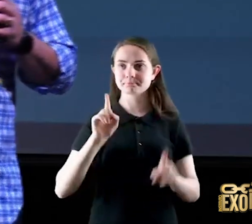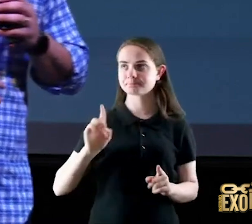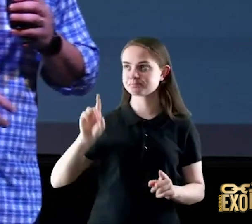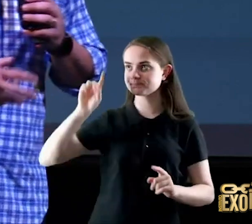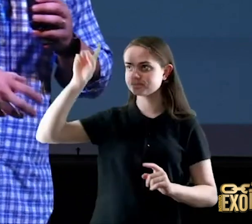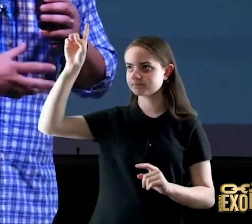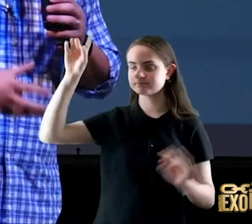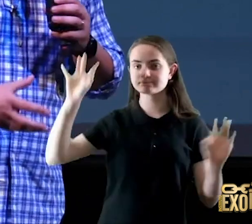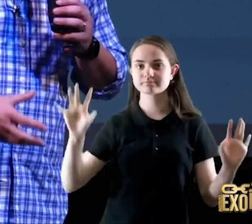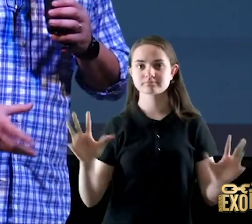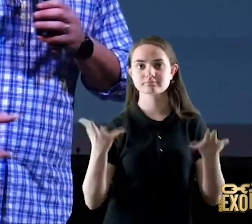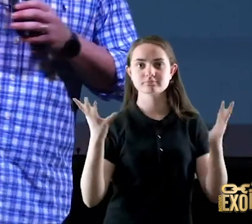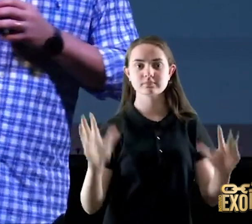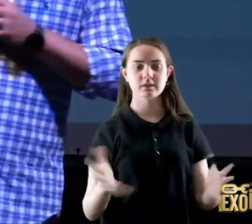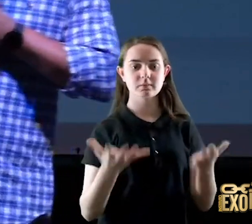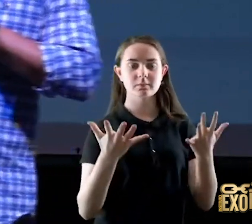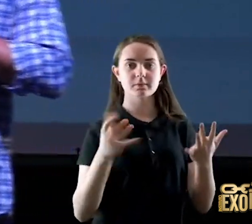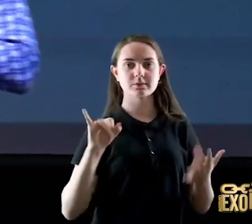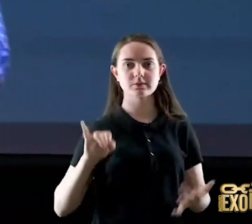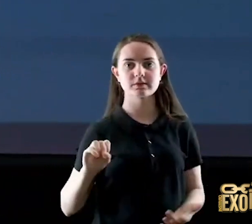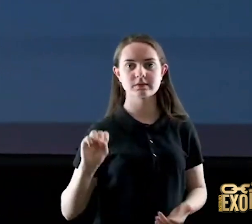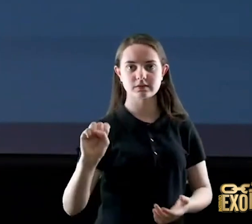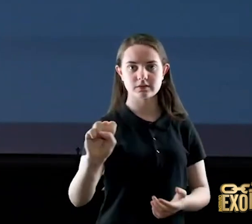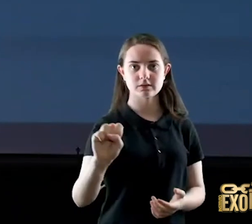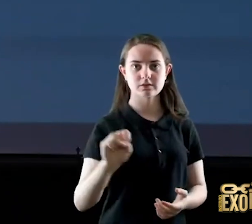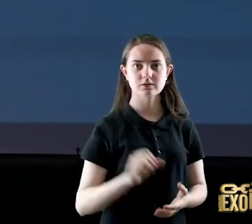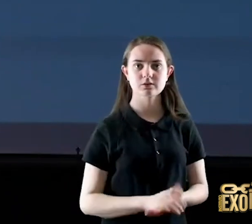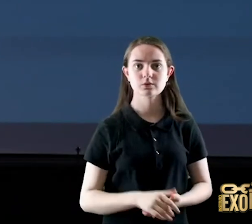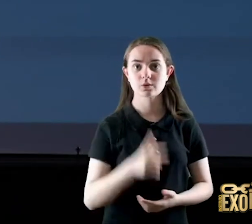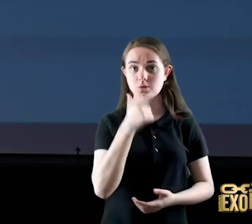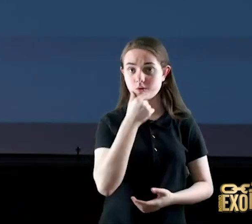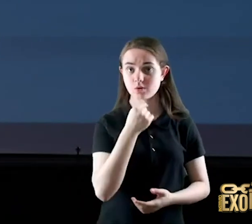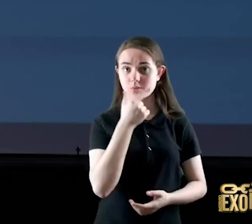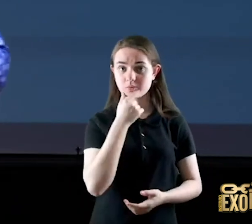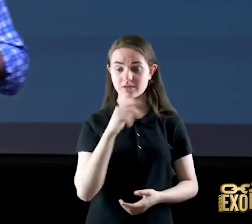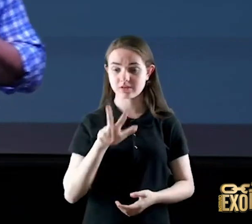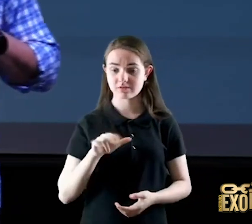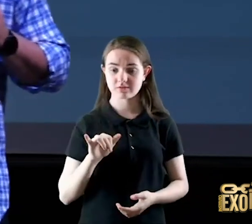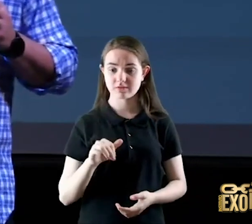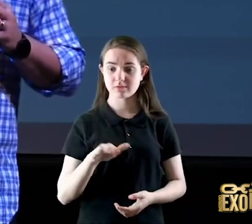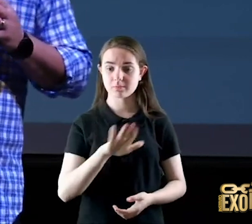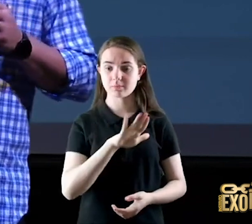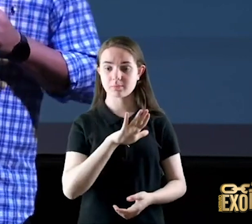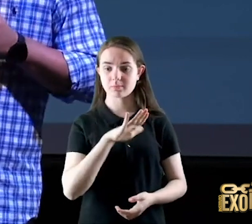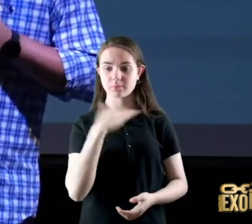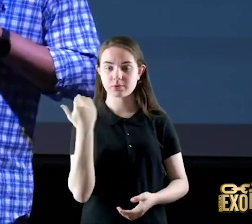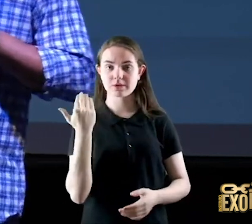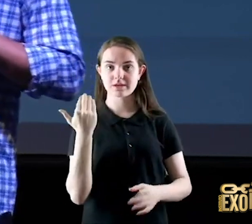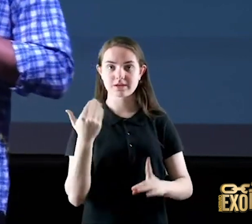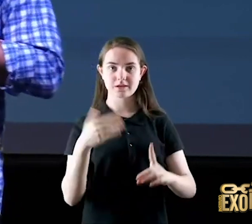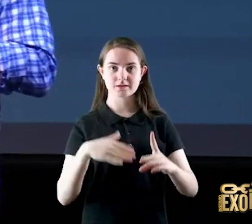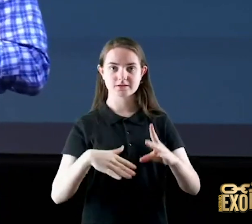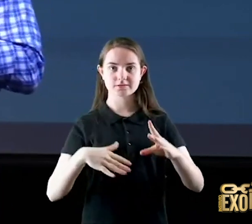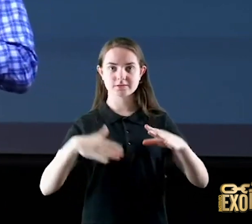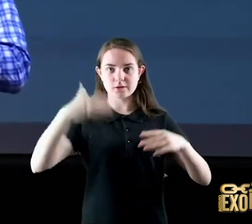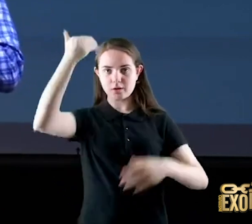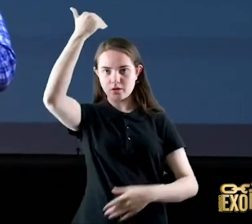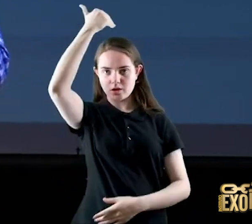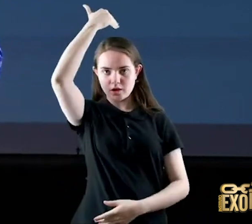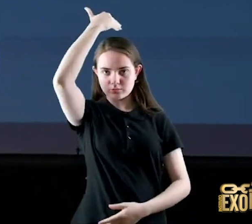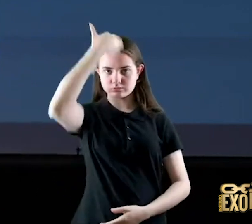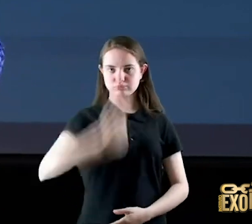animando aqui Isaías o homem que vai morrer cerrado ao meio você sabia disso gente